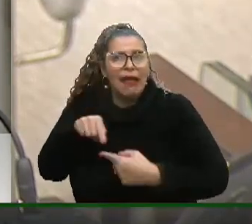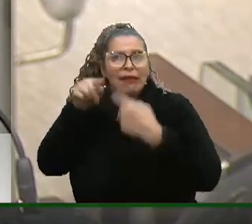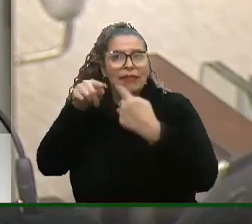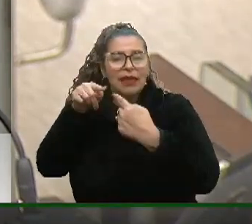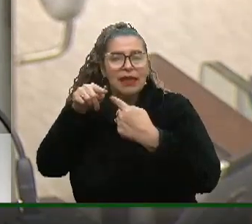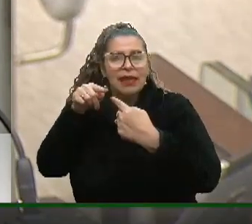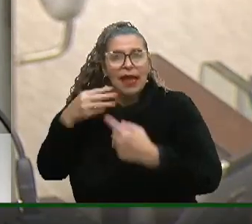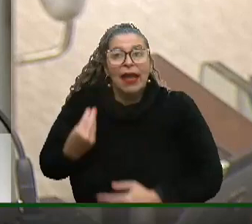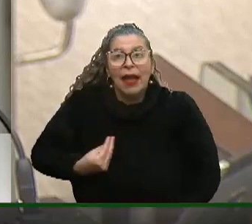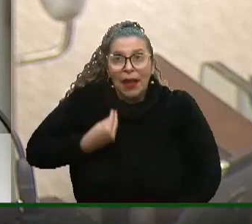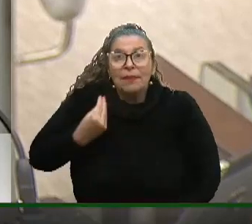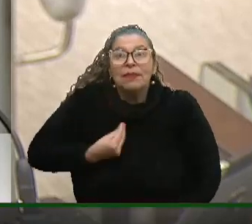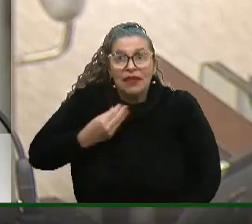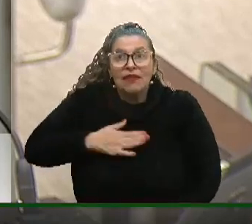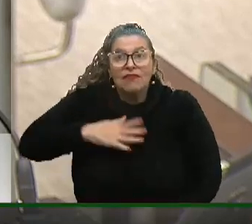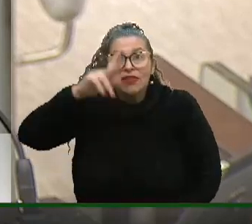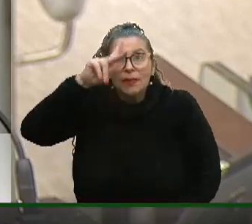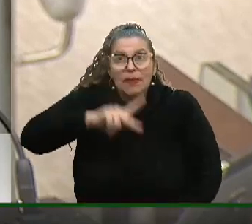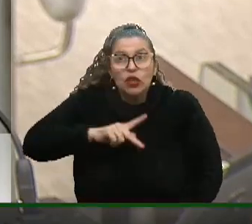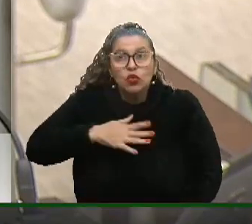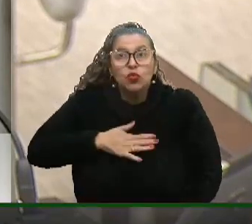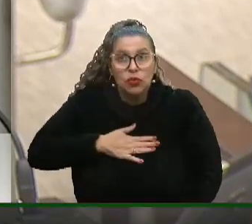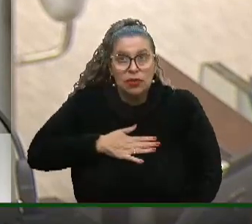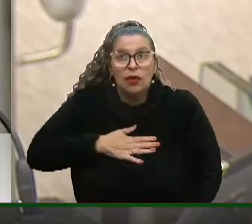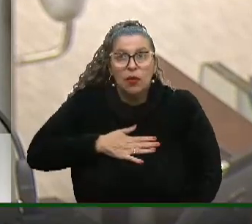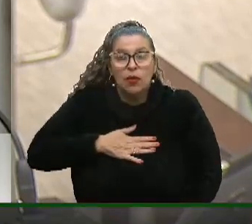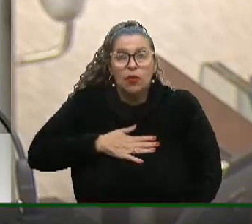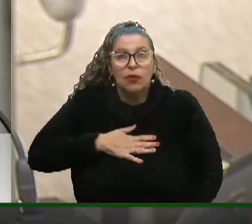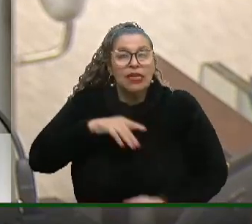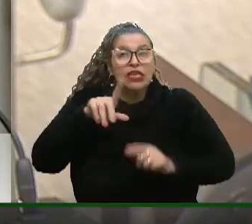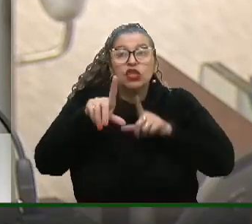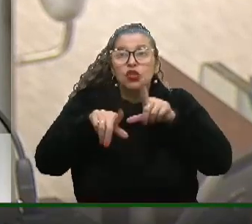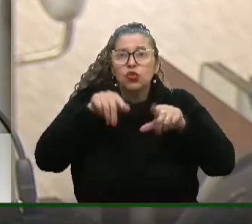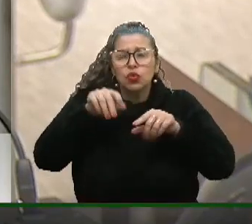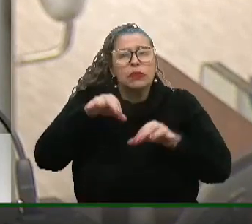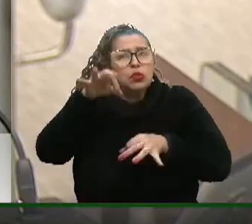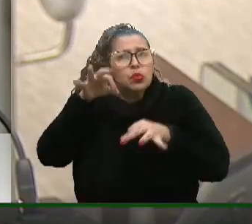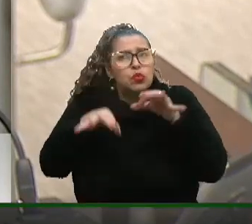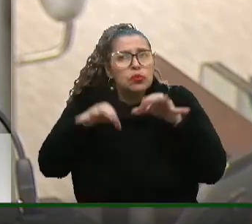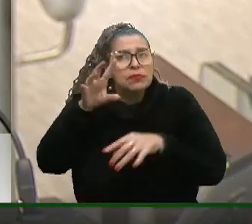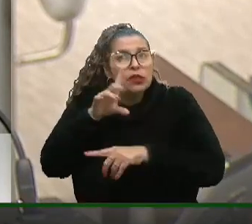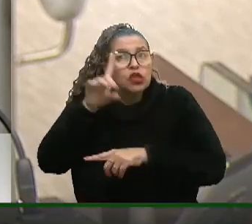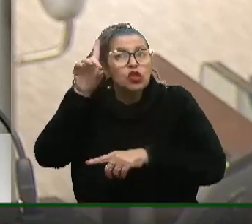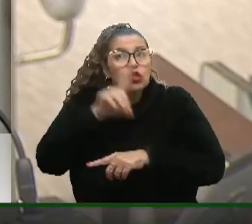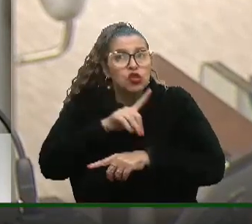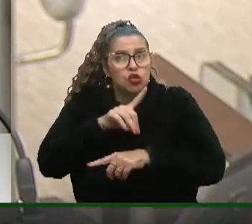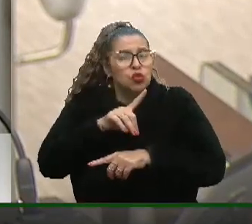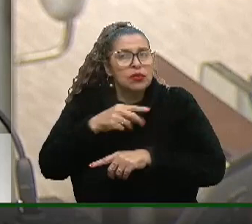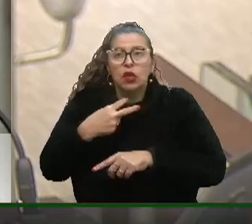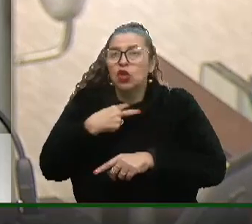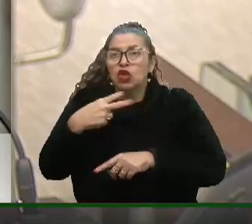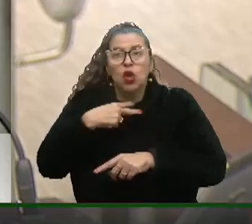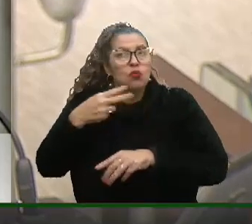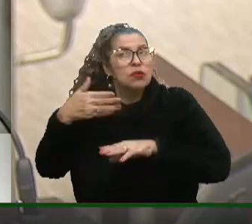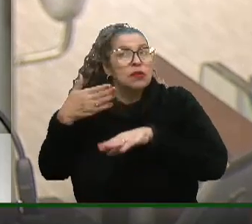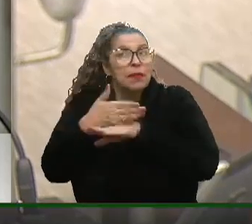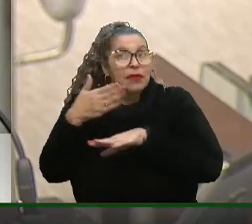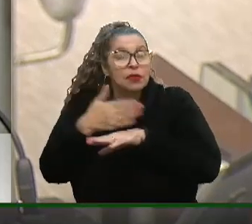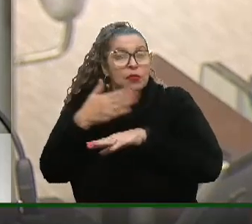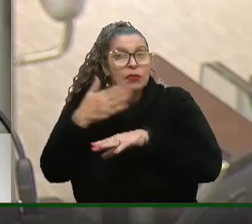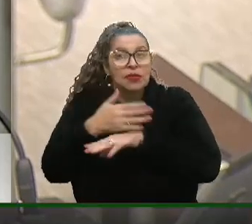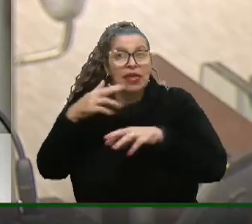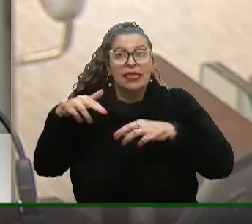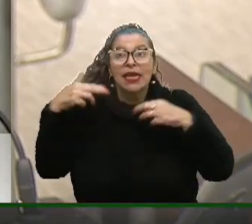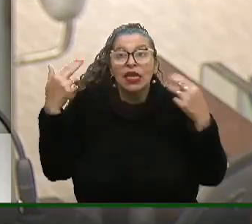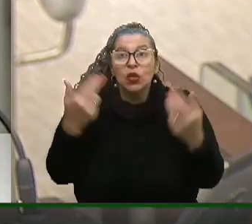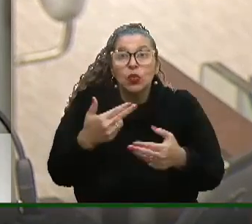trajetória e minha reputação. Escolheu justamente um dia em que eu estava impedido de participar das atividades